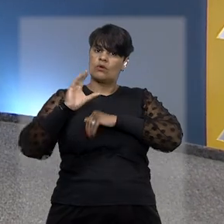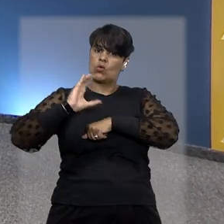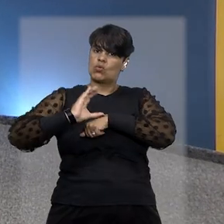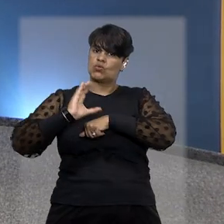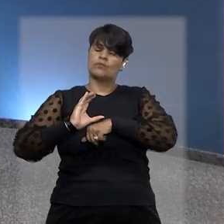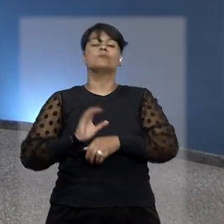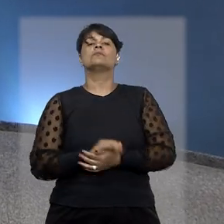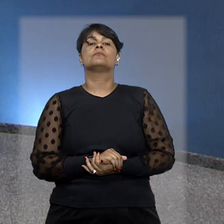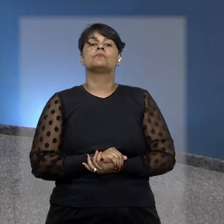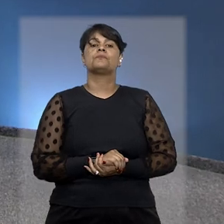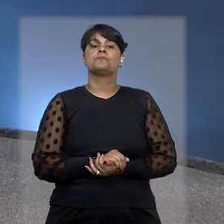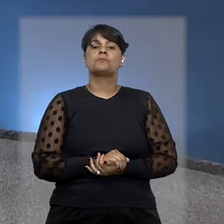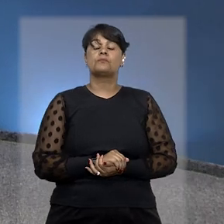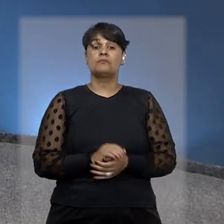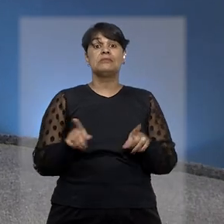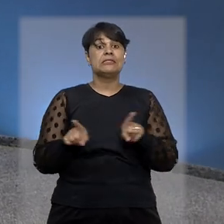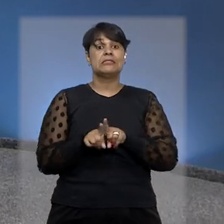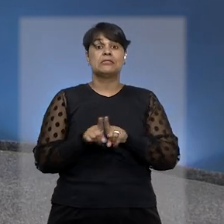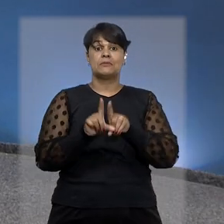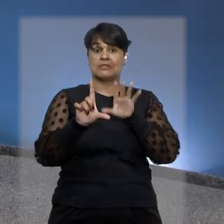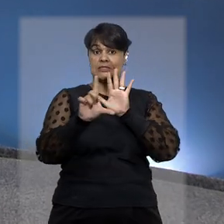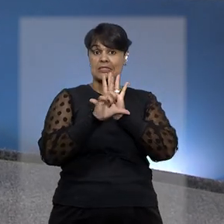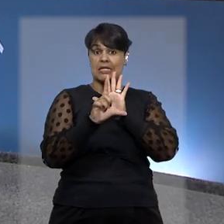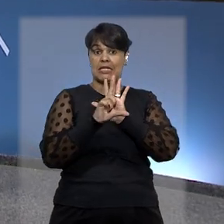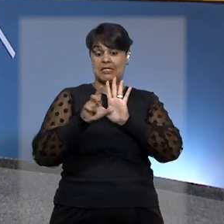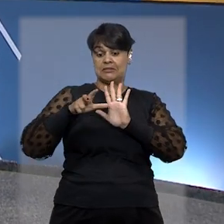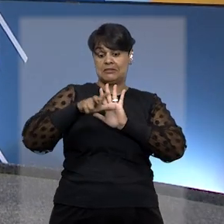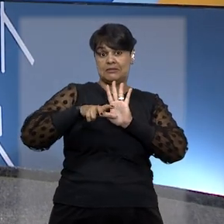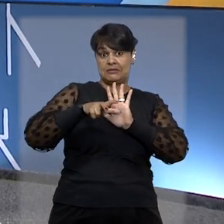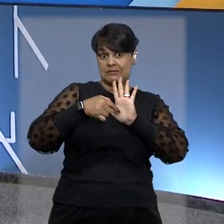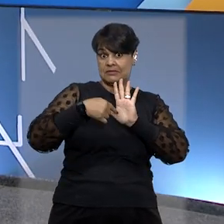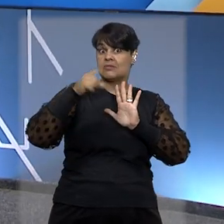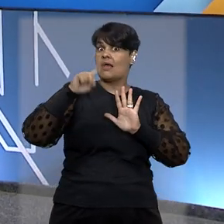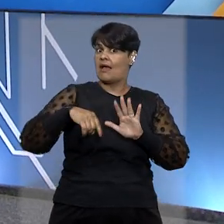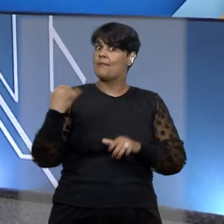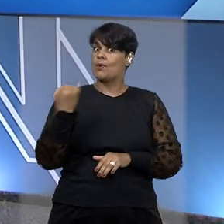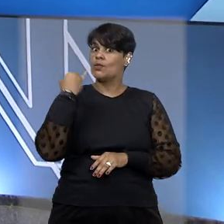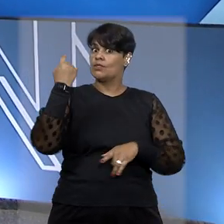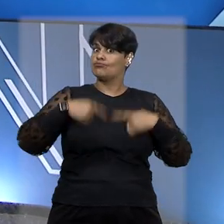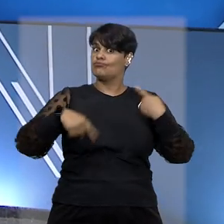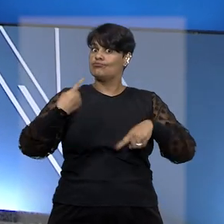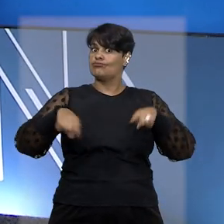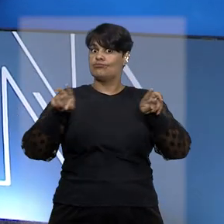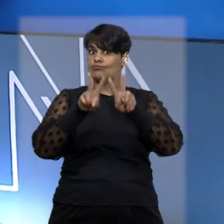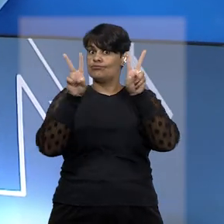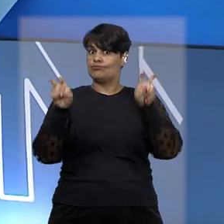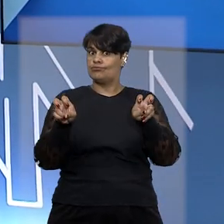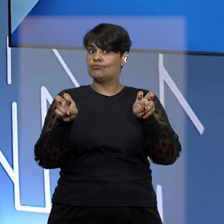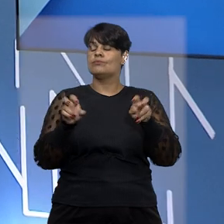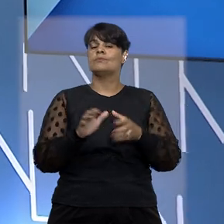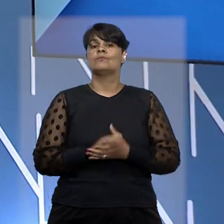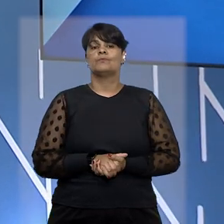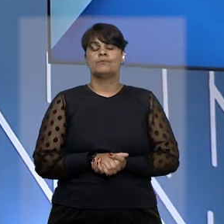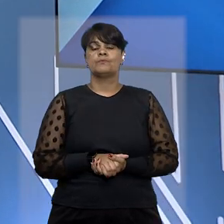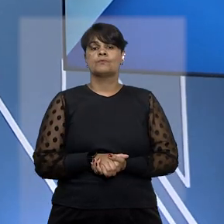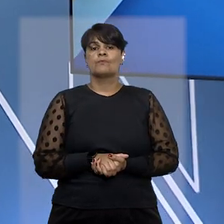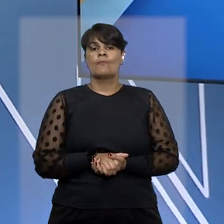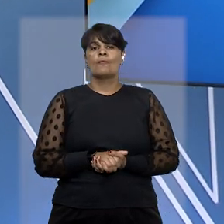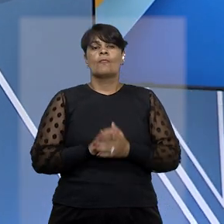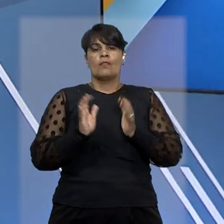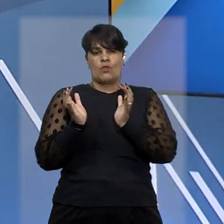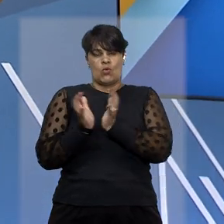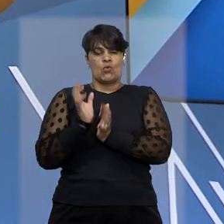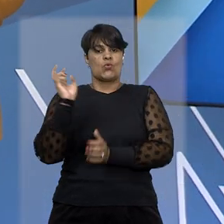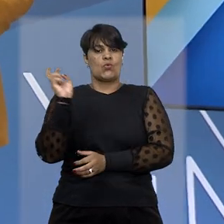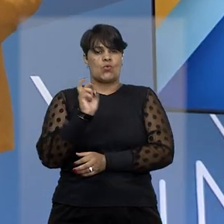E a Lei Maria da Penha foi outra importante discussão em matéria penal durante 2022. Na quinta